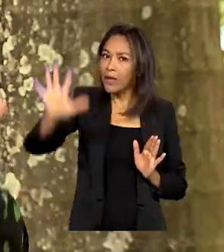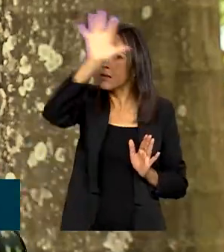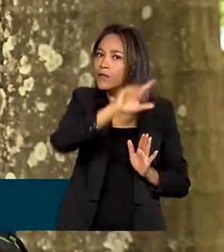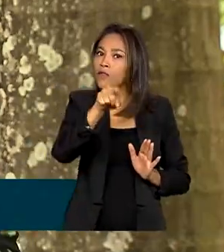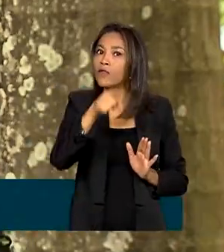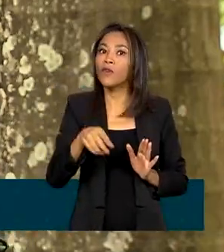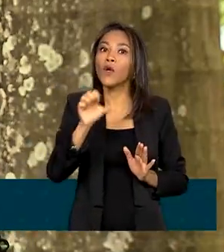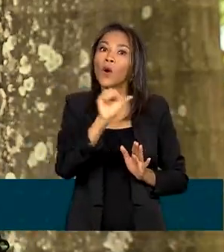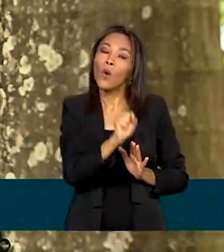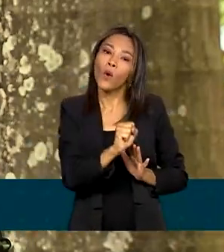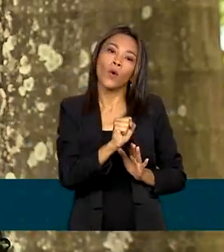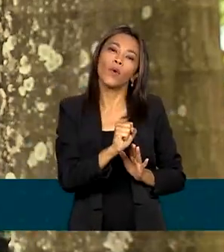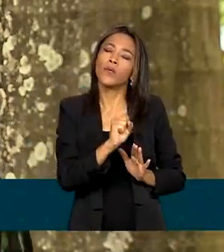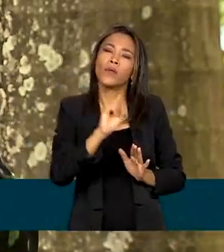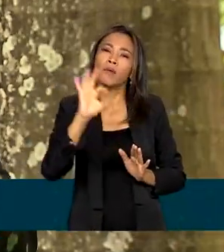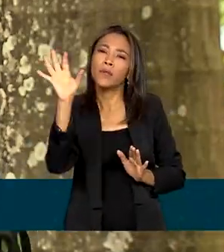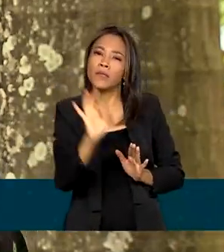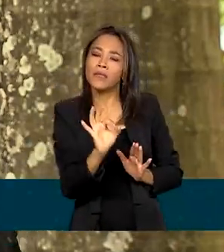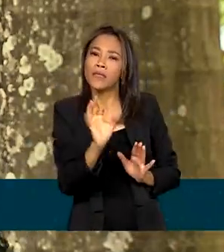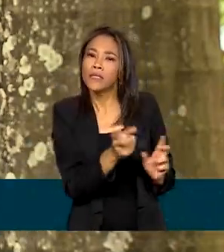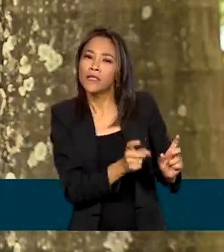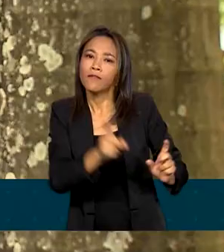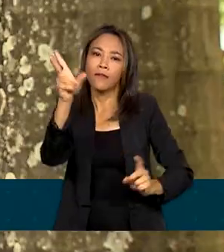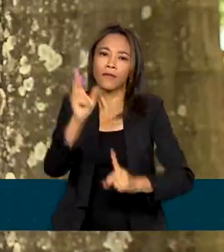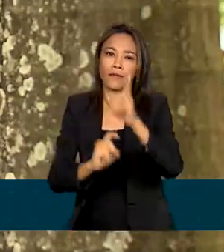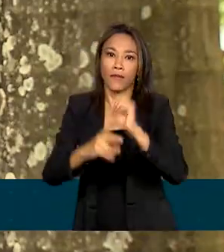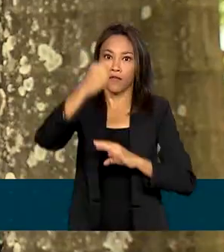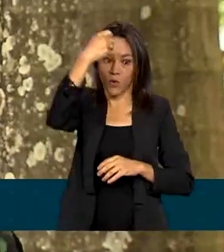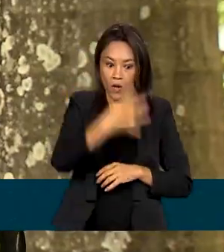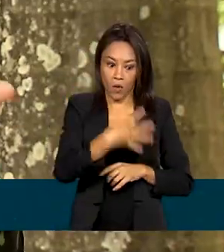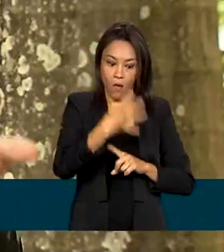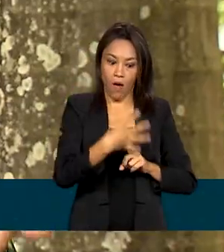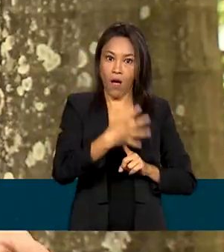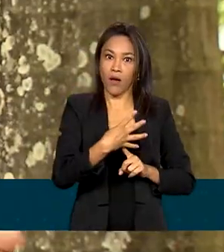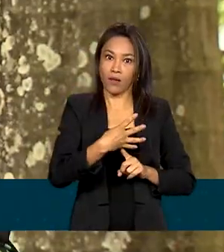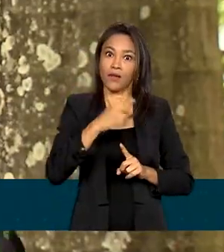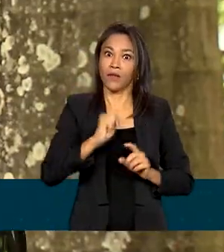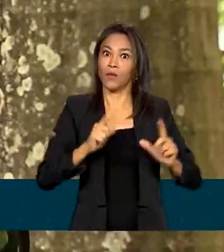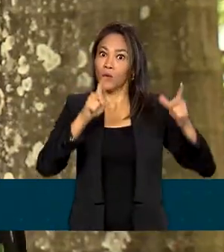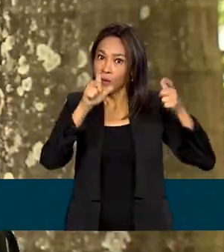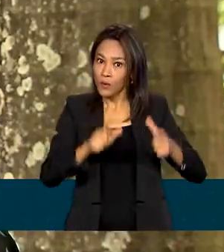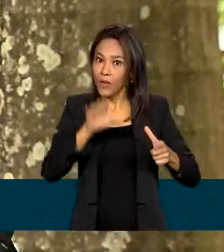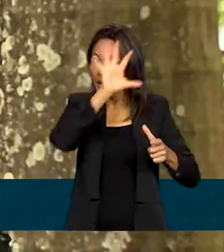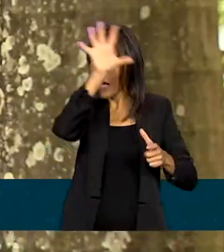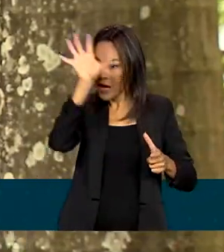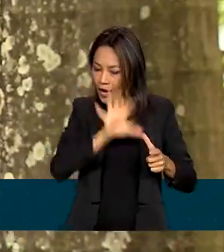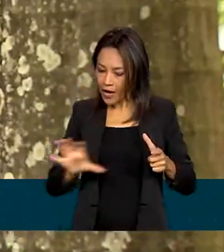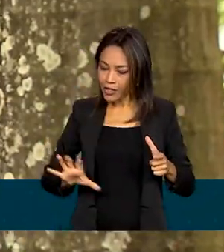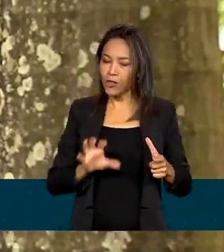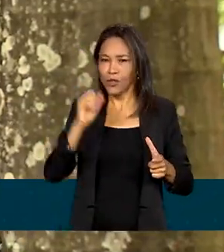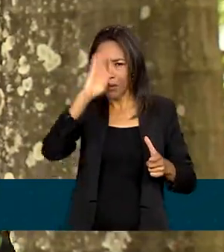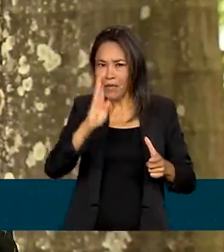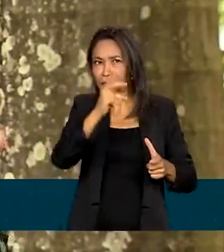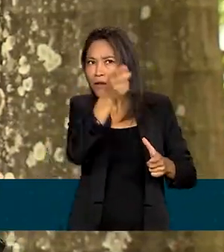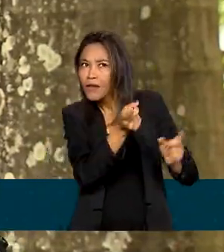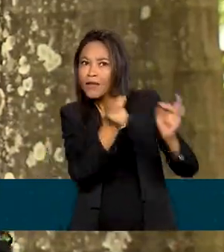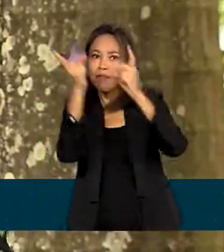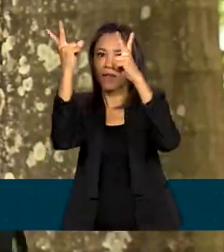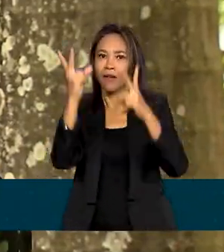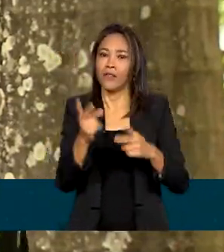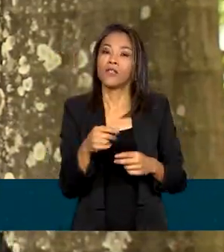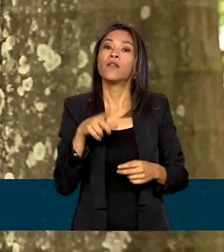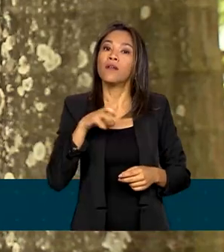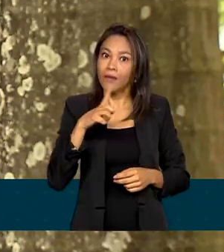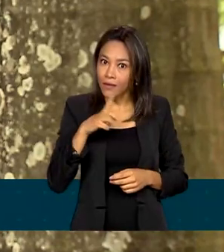das exportações brasileiras e ficou na quarta posição das regiões exportadoras do Brasil. E ainda